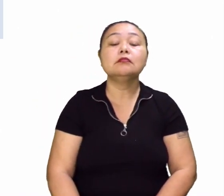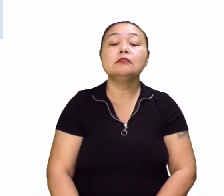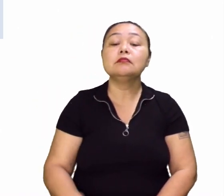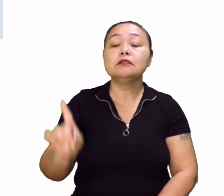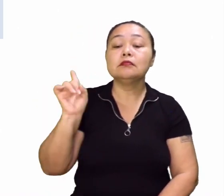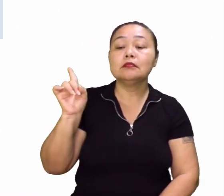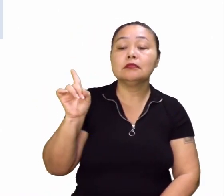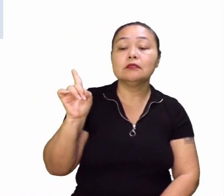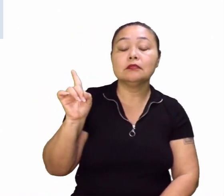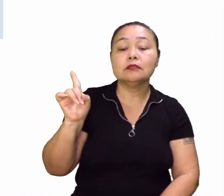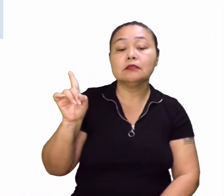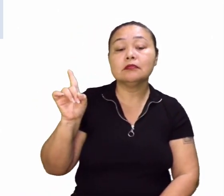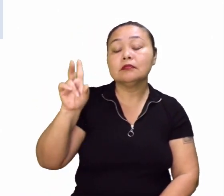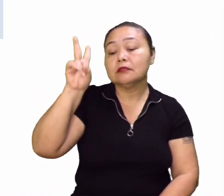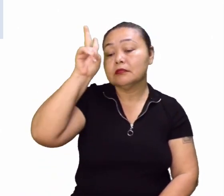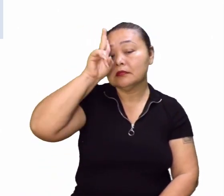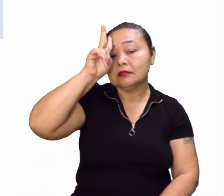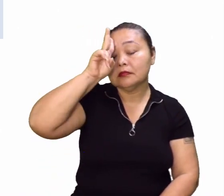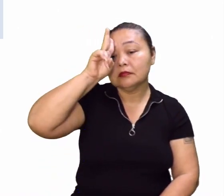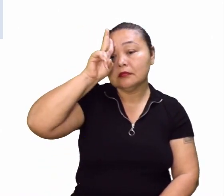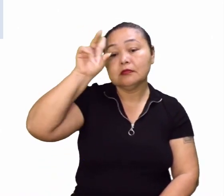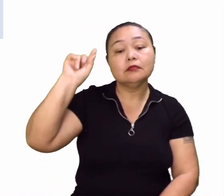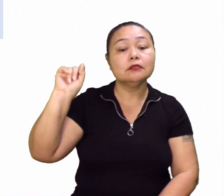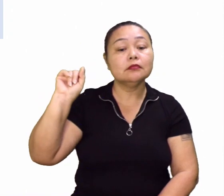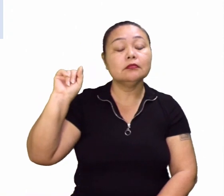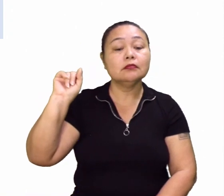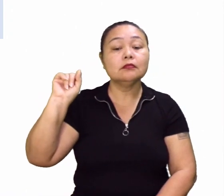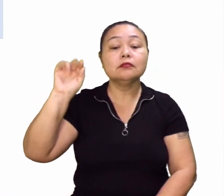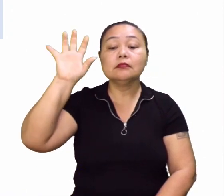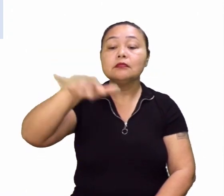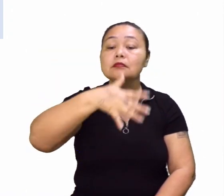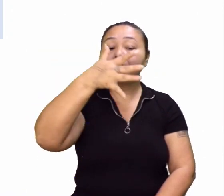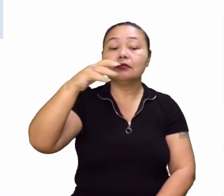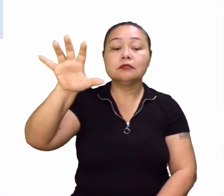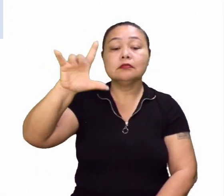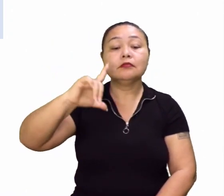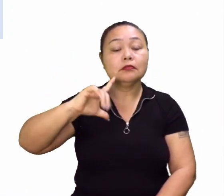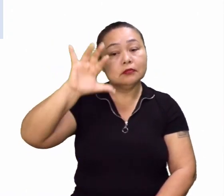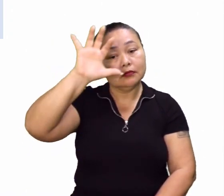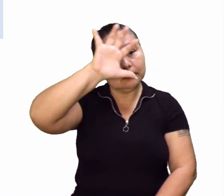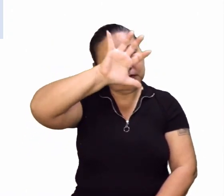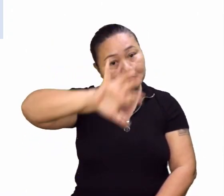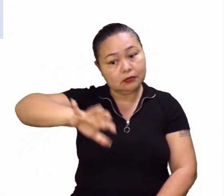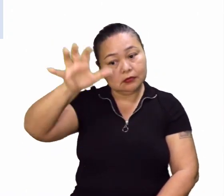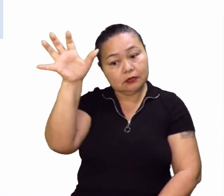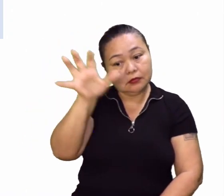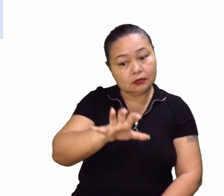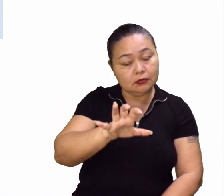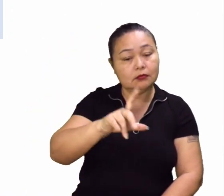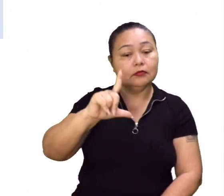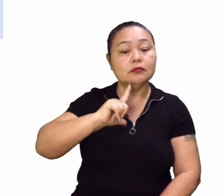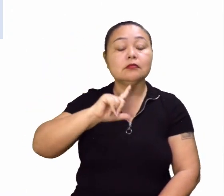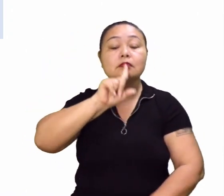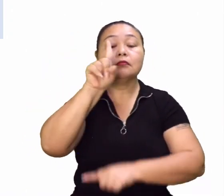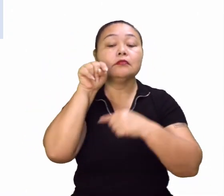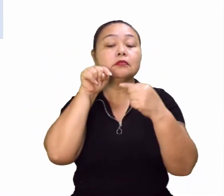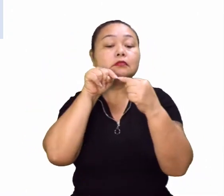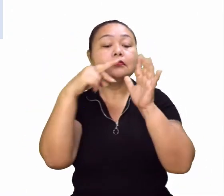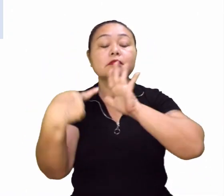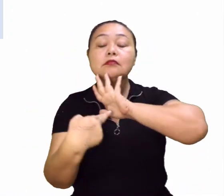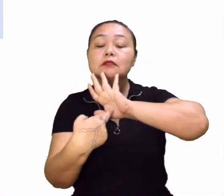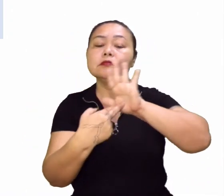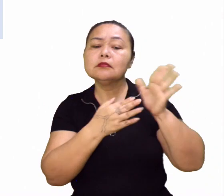Pois é, olha só. Lá na história, né? Fazia-se pinturas rupestres. Não é isso? Com a intenção de